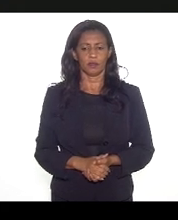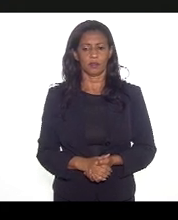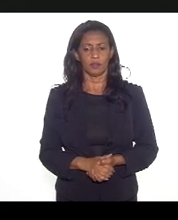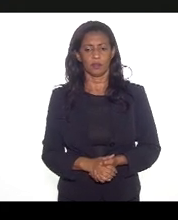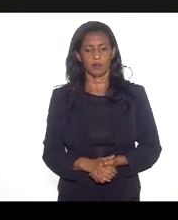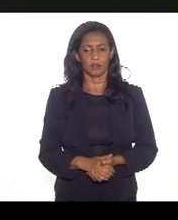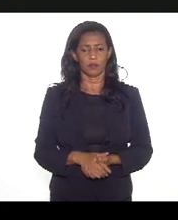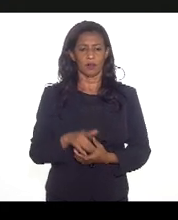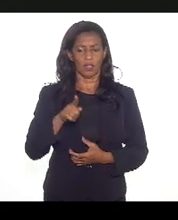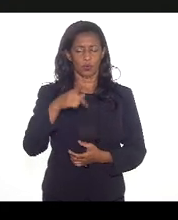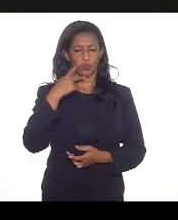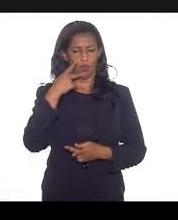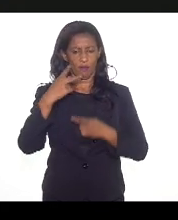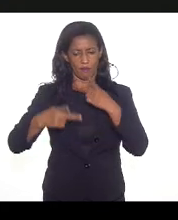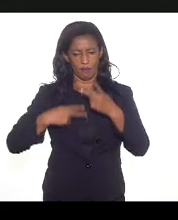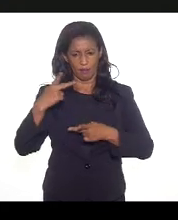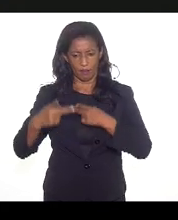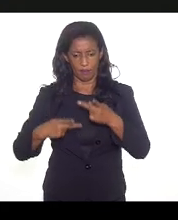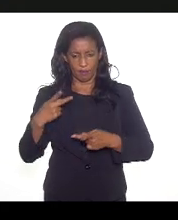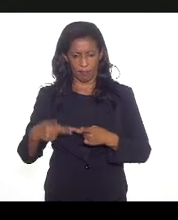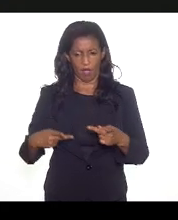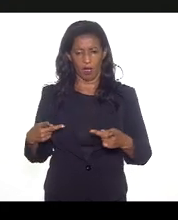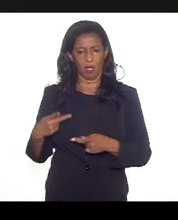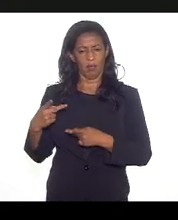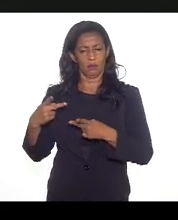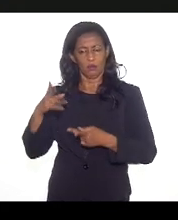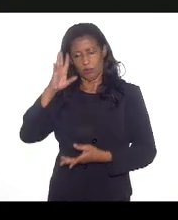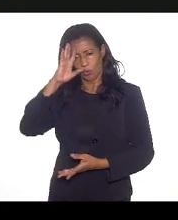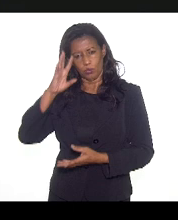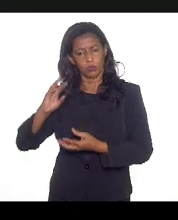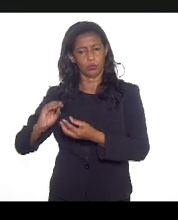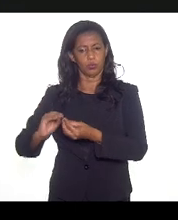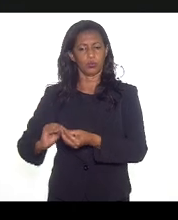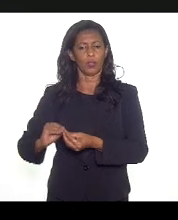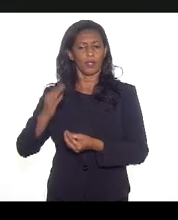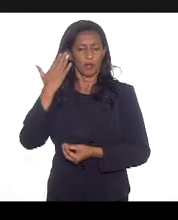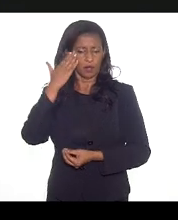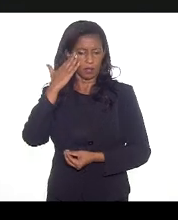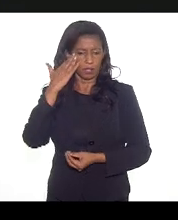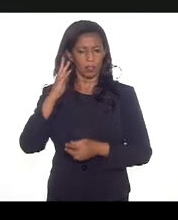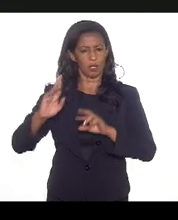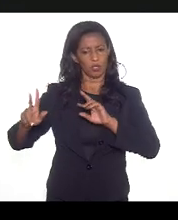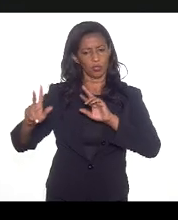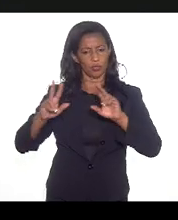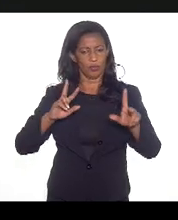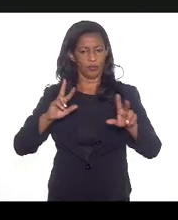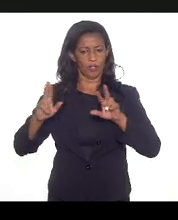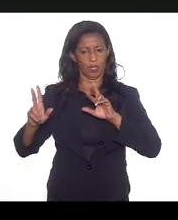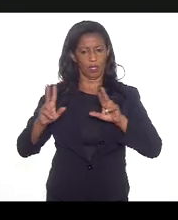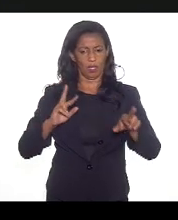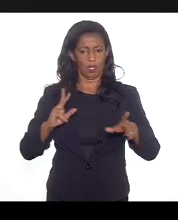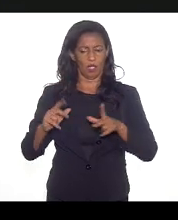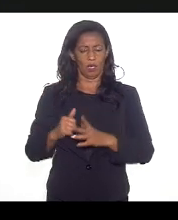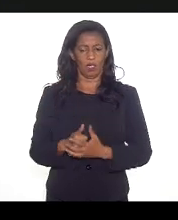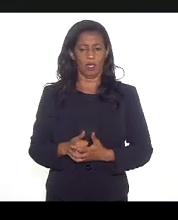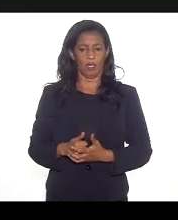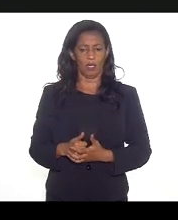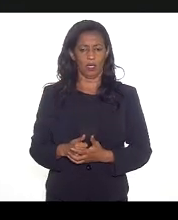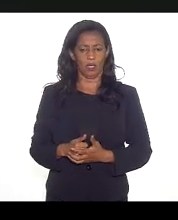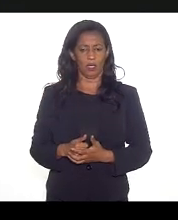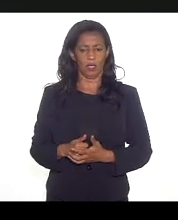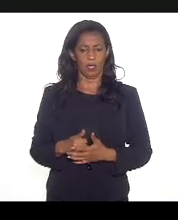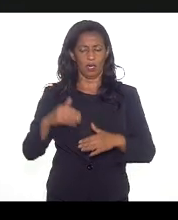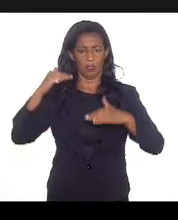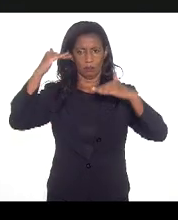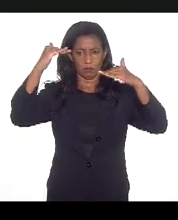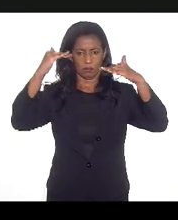tanto quanto a construção de um estudo de uma complexidade econômica, entendendo as diferenças entre as potencialidades